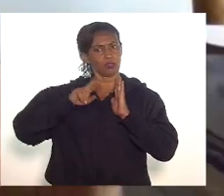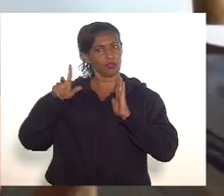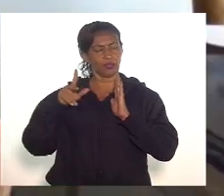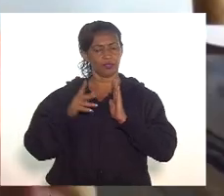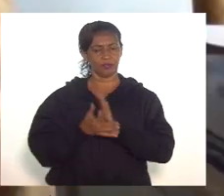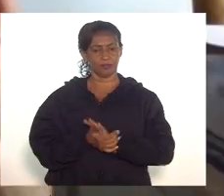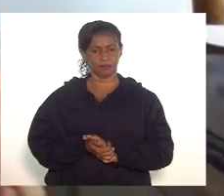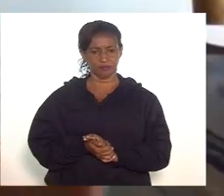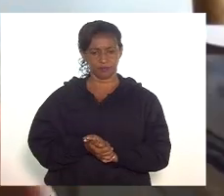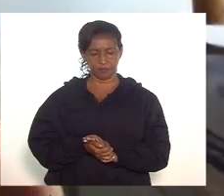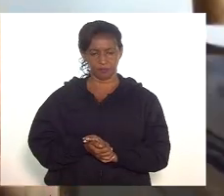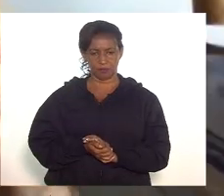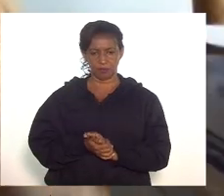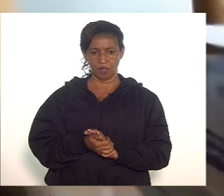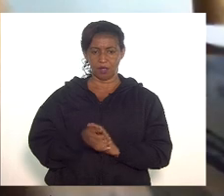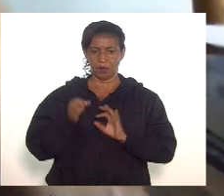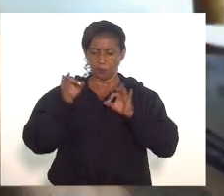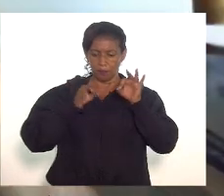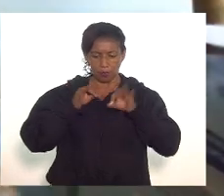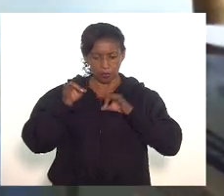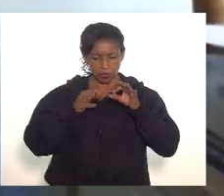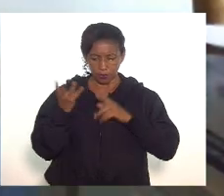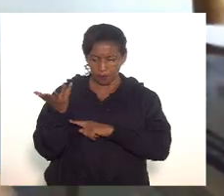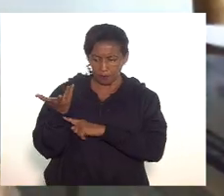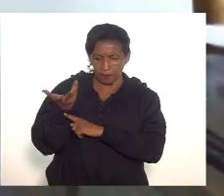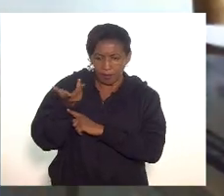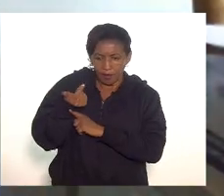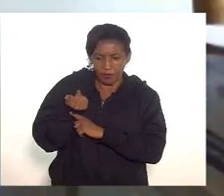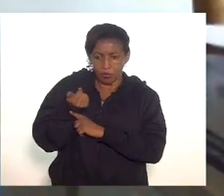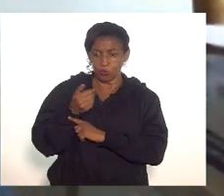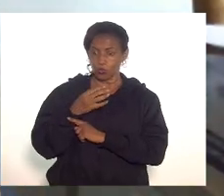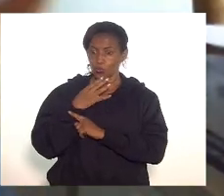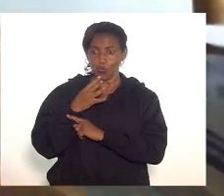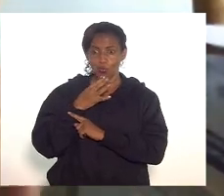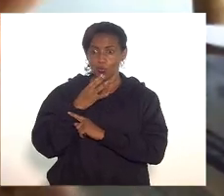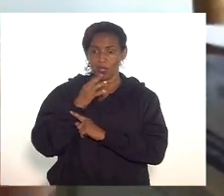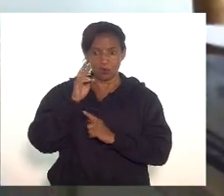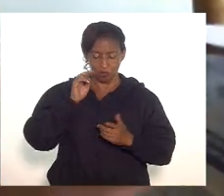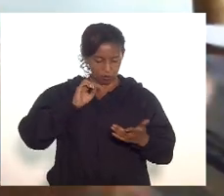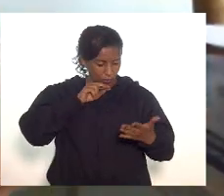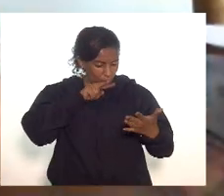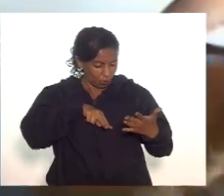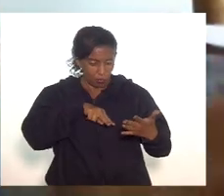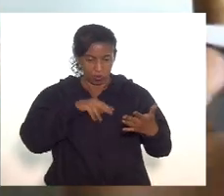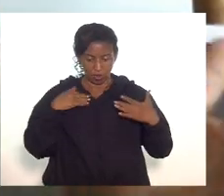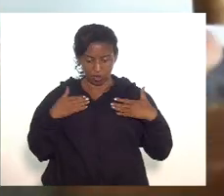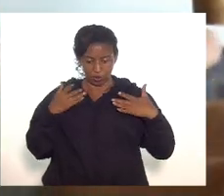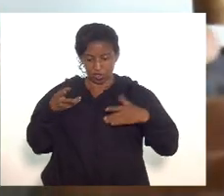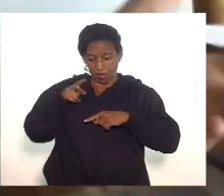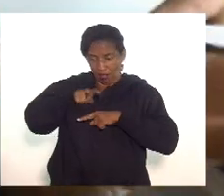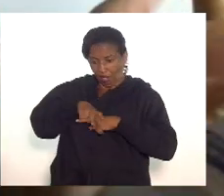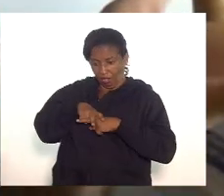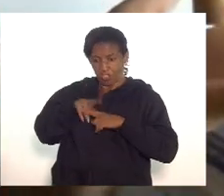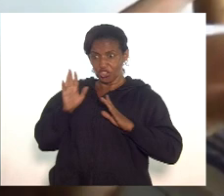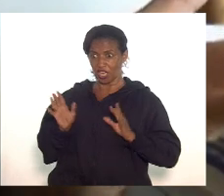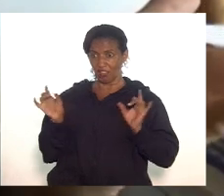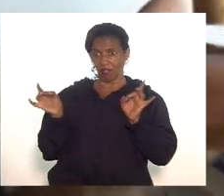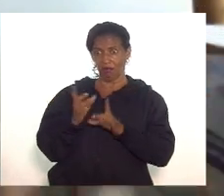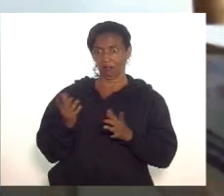Podemos... O projeto pode ser até maravilhoso. Eu não conheço, não consegui nem ler. Eu segui e sentei para retornar a pauta.